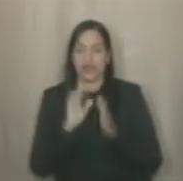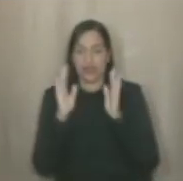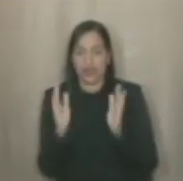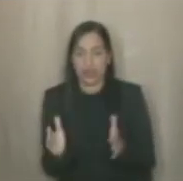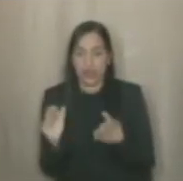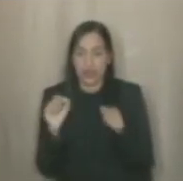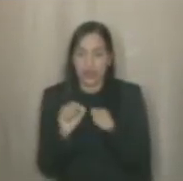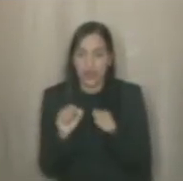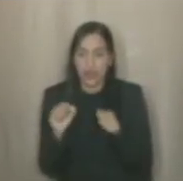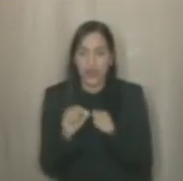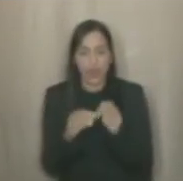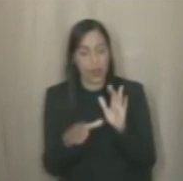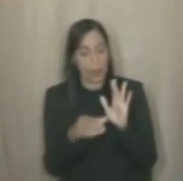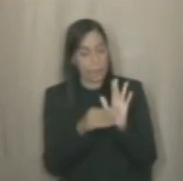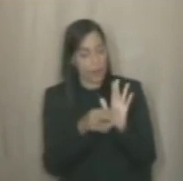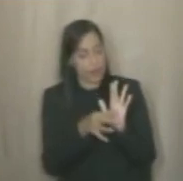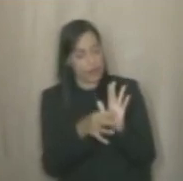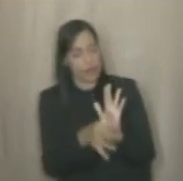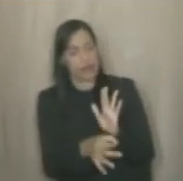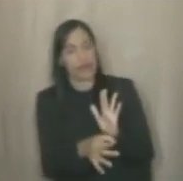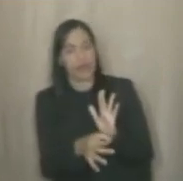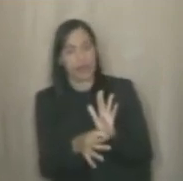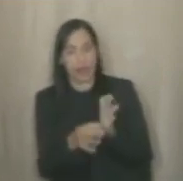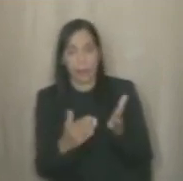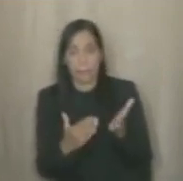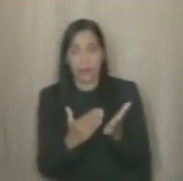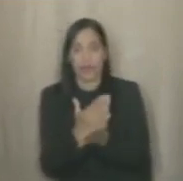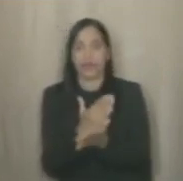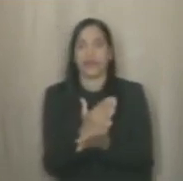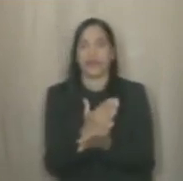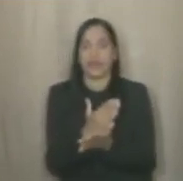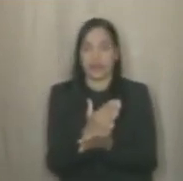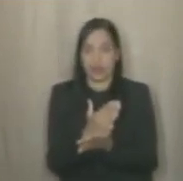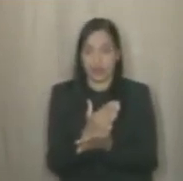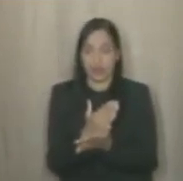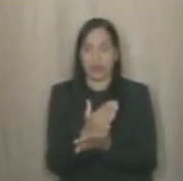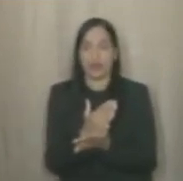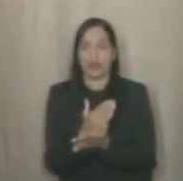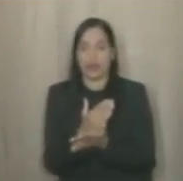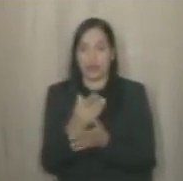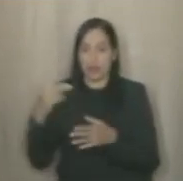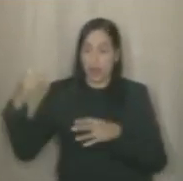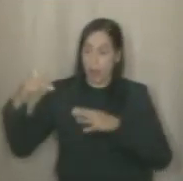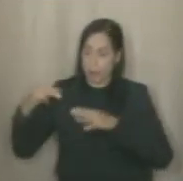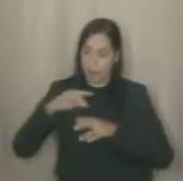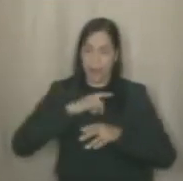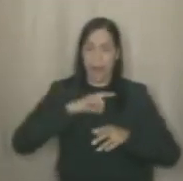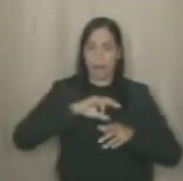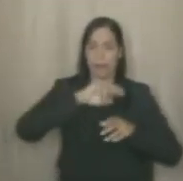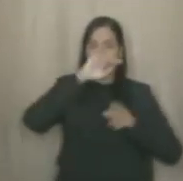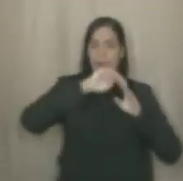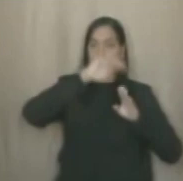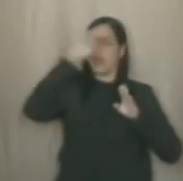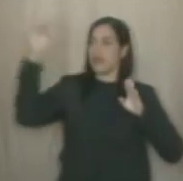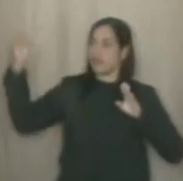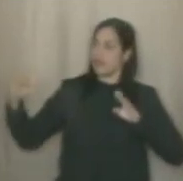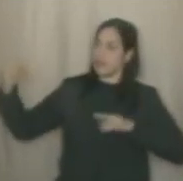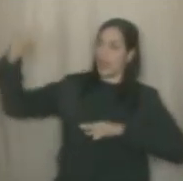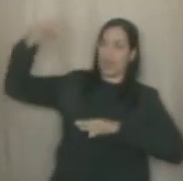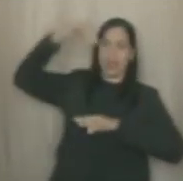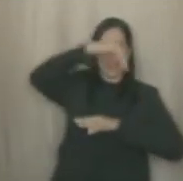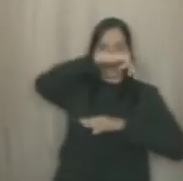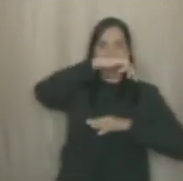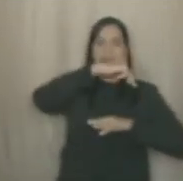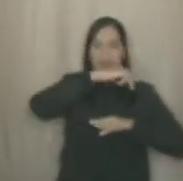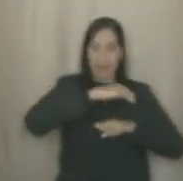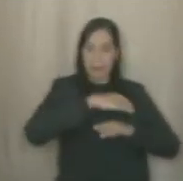feito um parecer favorável à instalação de uma passarela naquele trecho. Então é uma